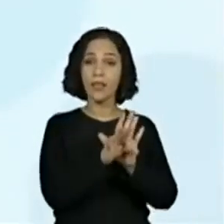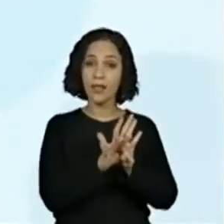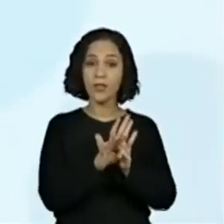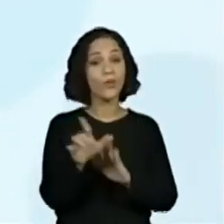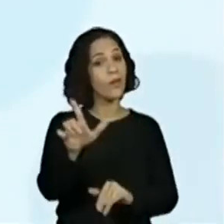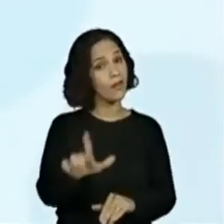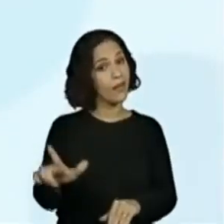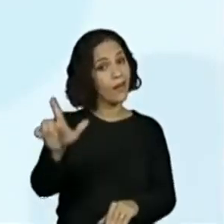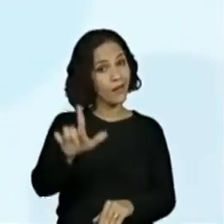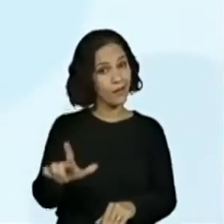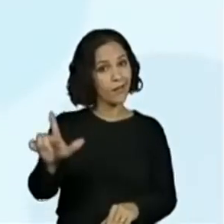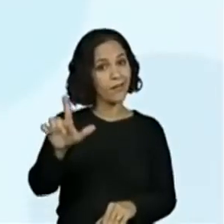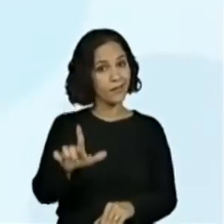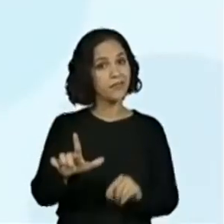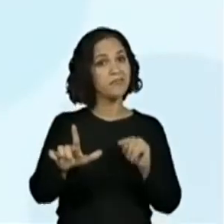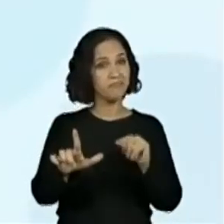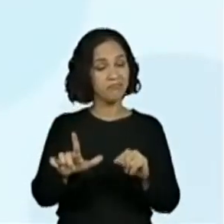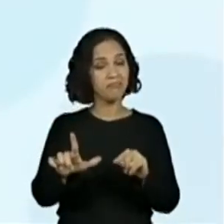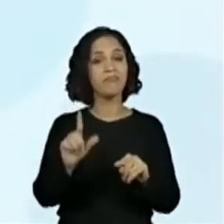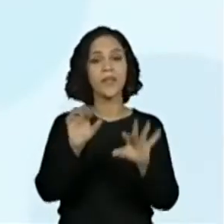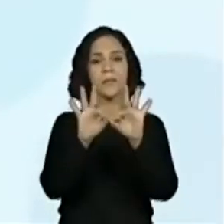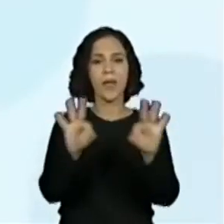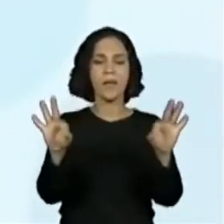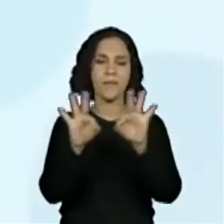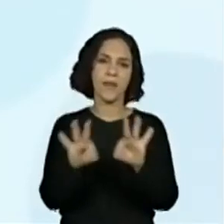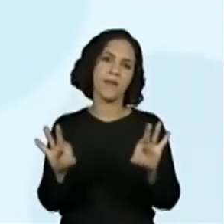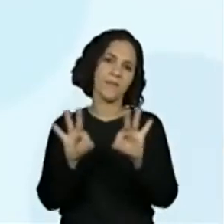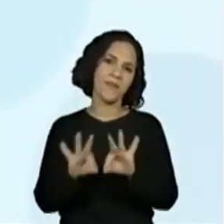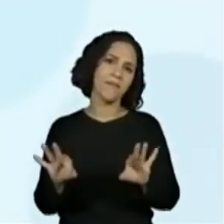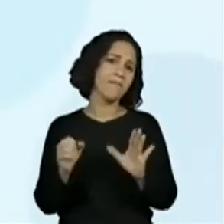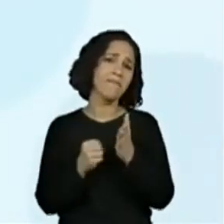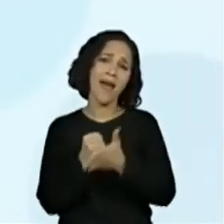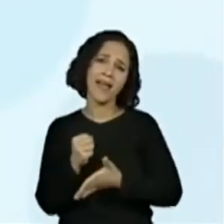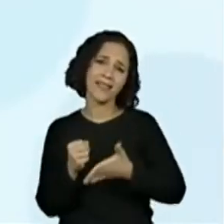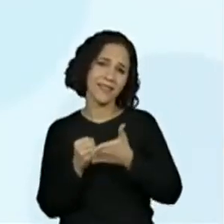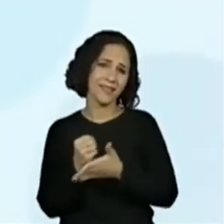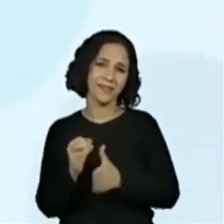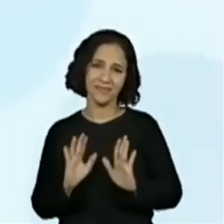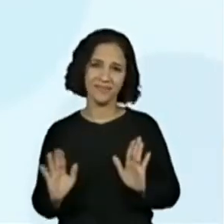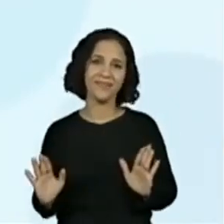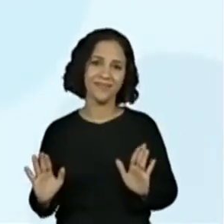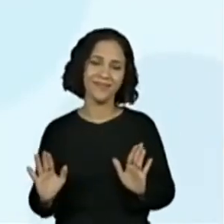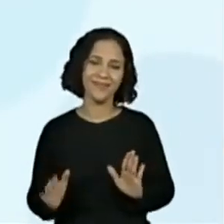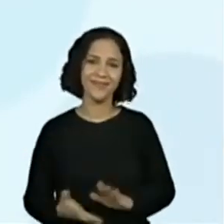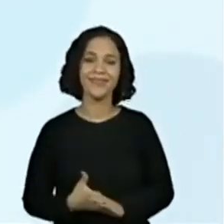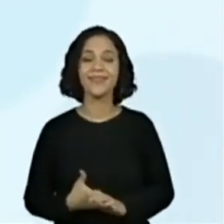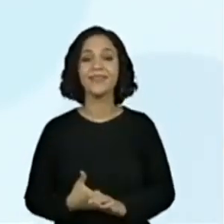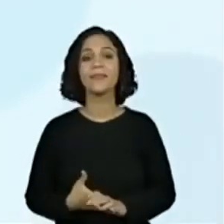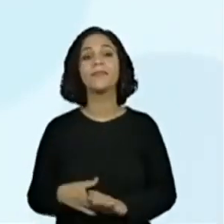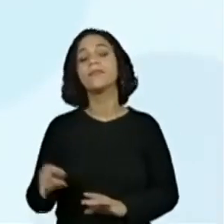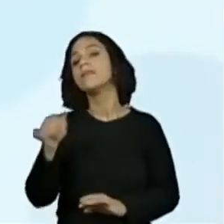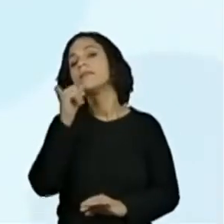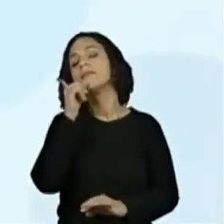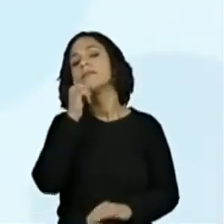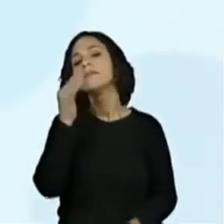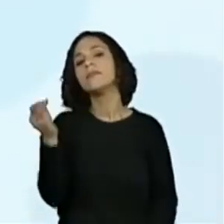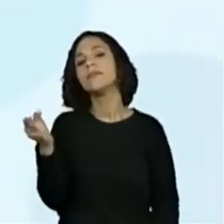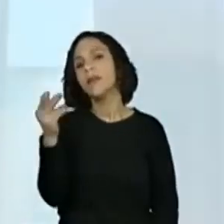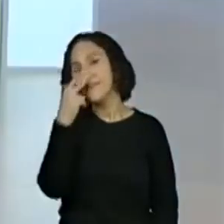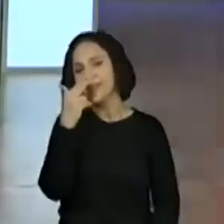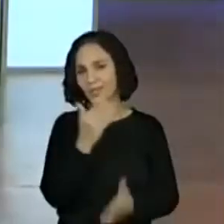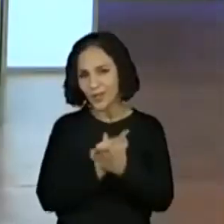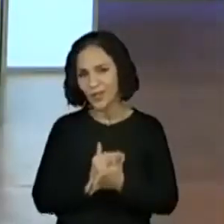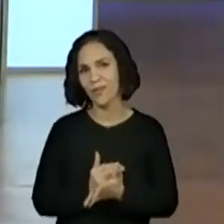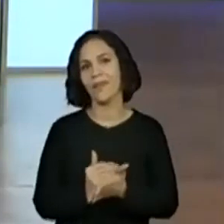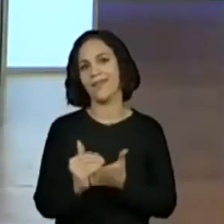É o básico. Não é uma definição fechada. Isso aqui é o, vamos dizer assim, que será o nosso start.